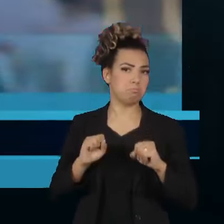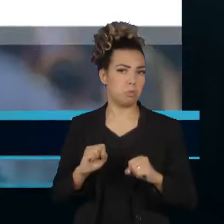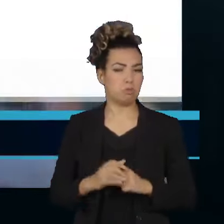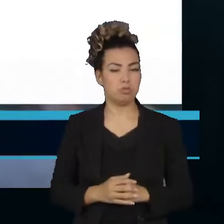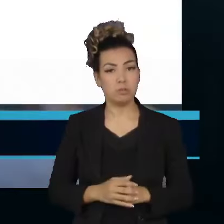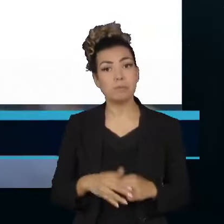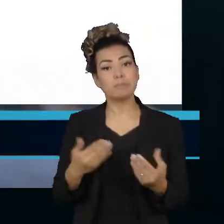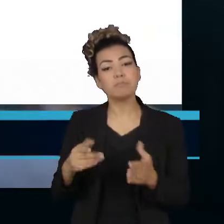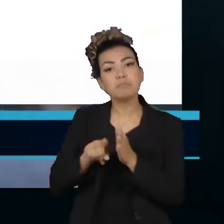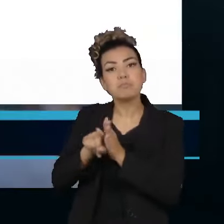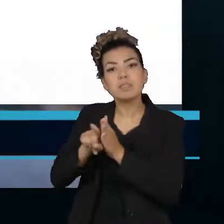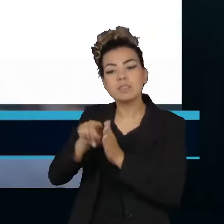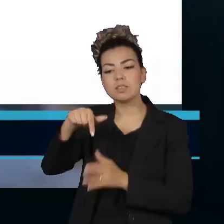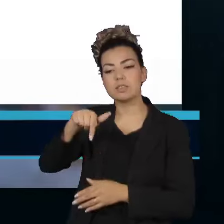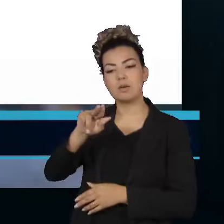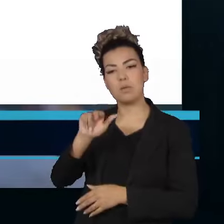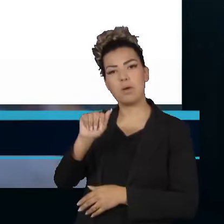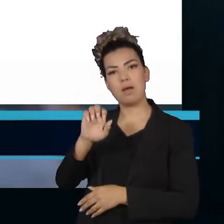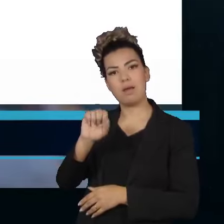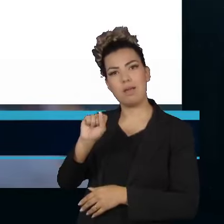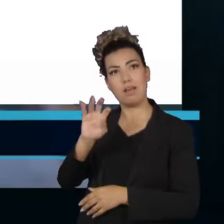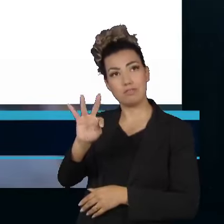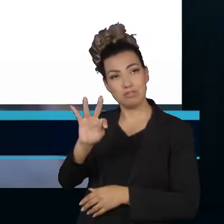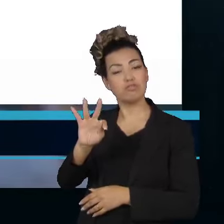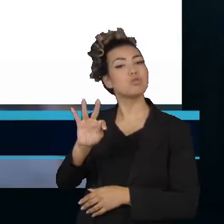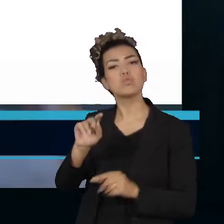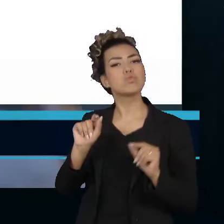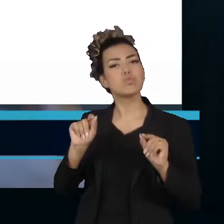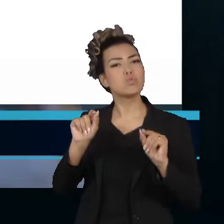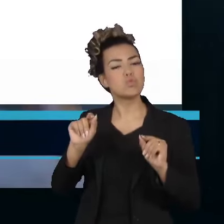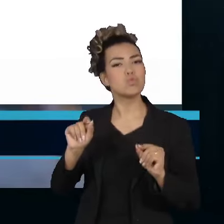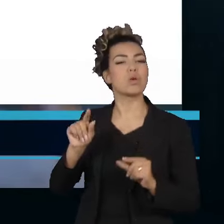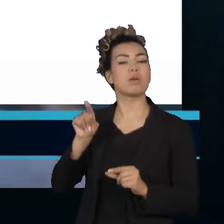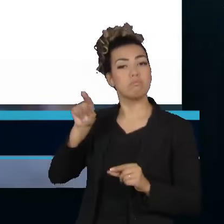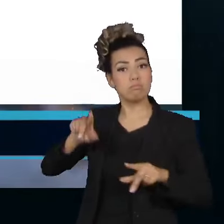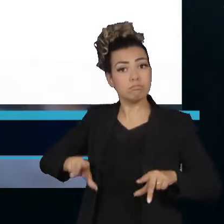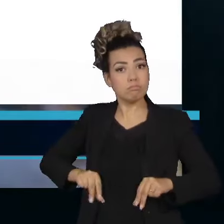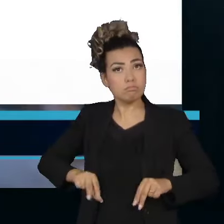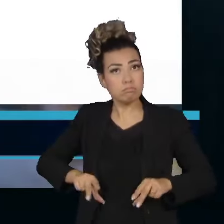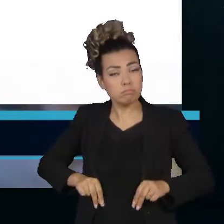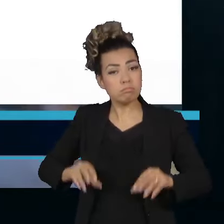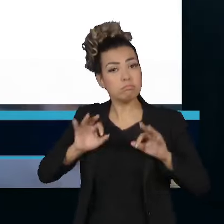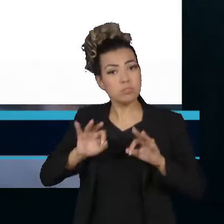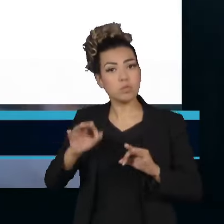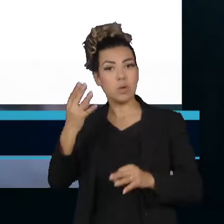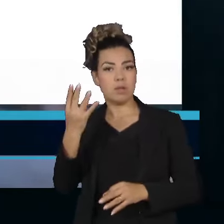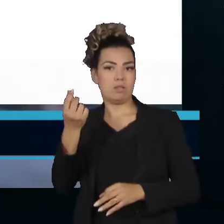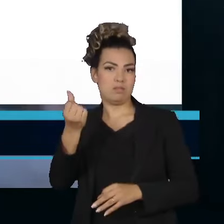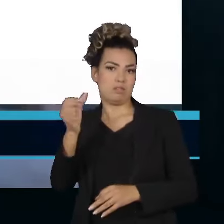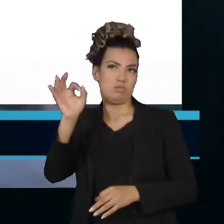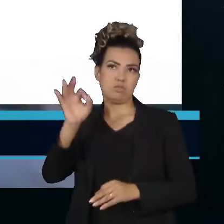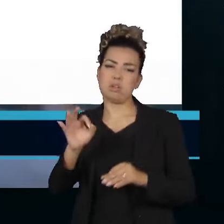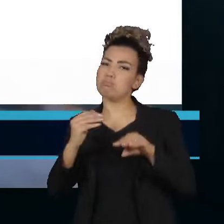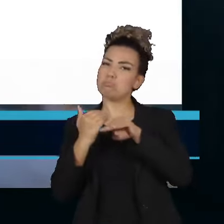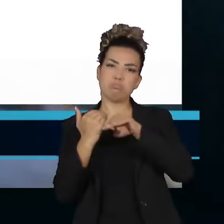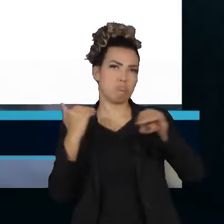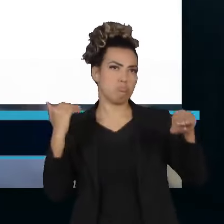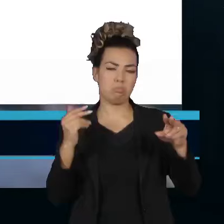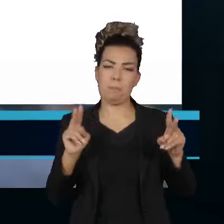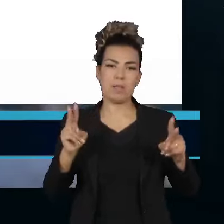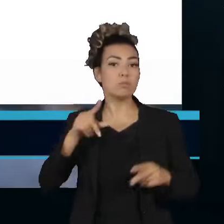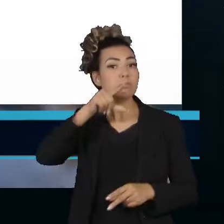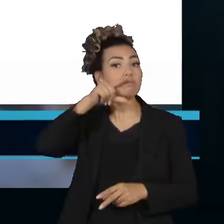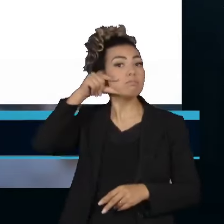Já na pesquisa Quest, o prefeito de Belo Horizonte, Ford Noman, do PSD, se manteve em 46%. Bruno Engler, do PL, oscilou de